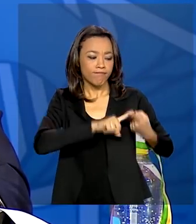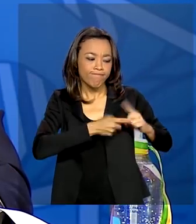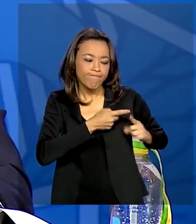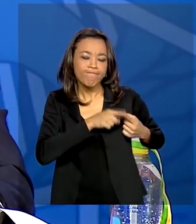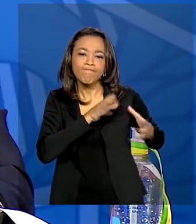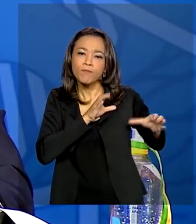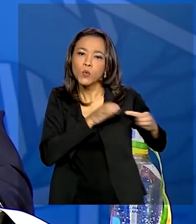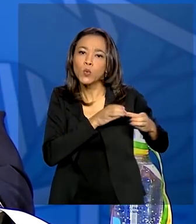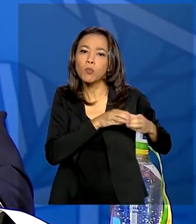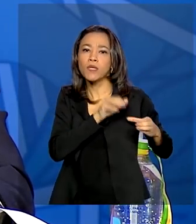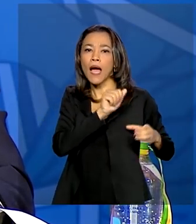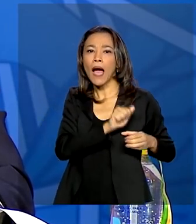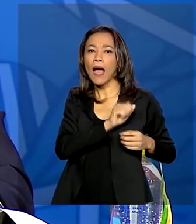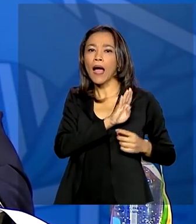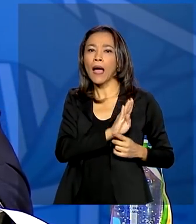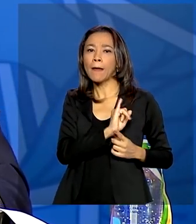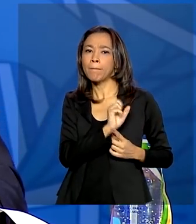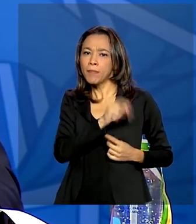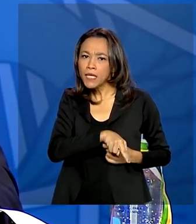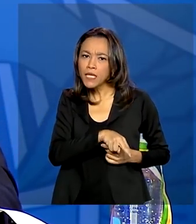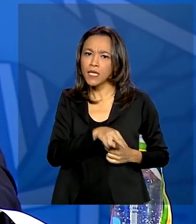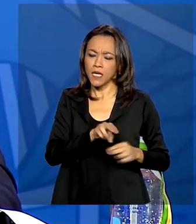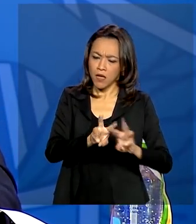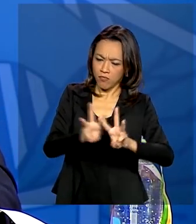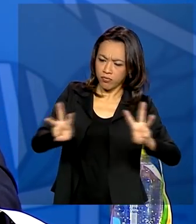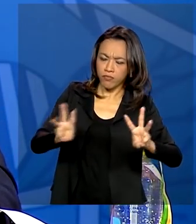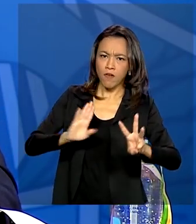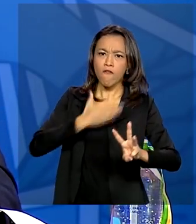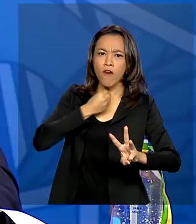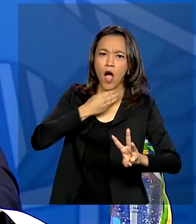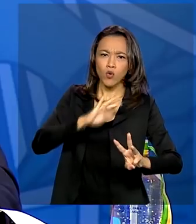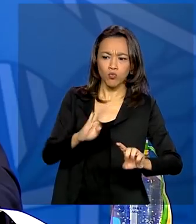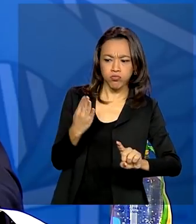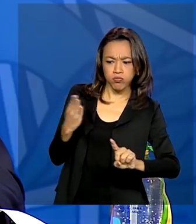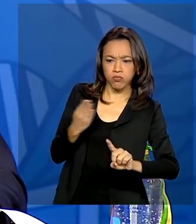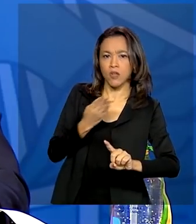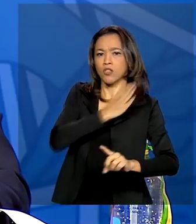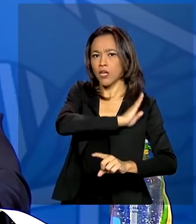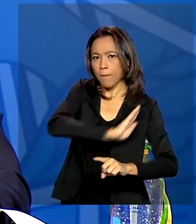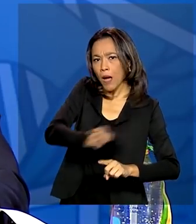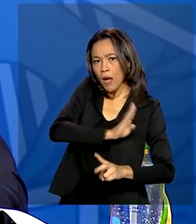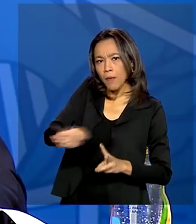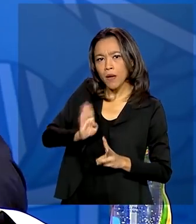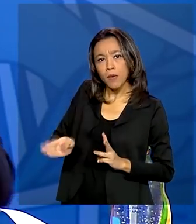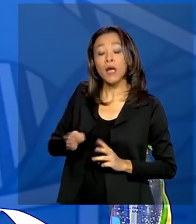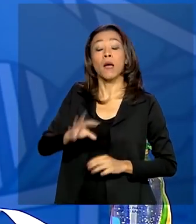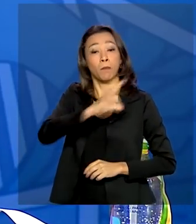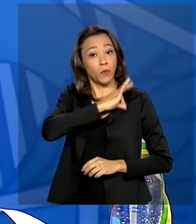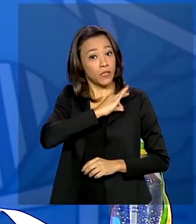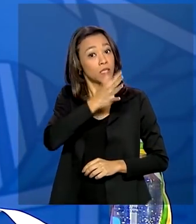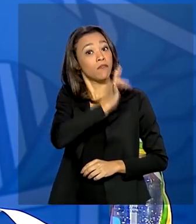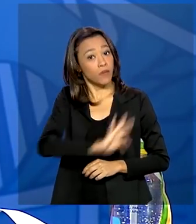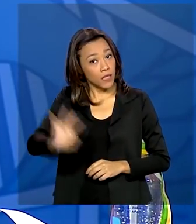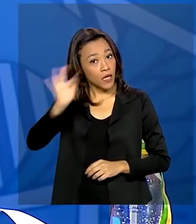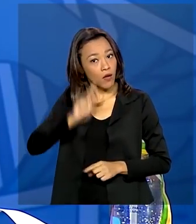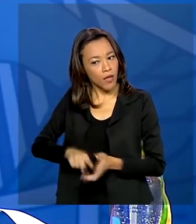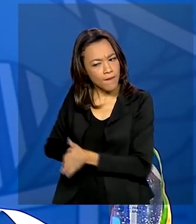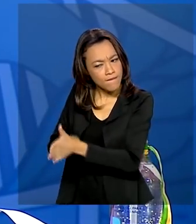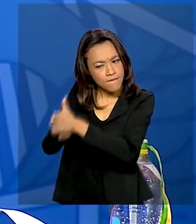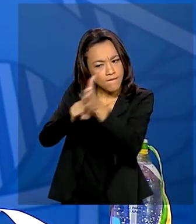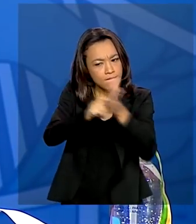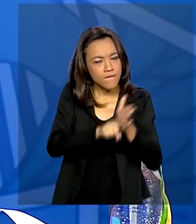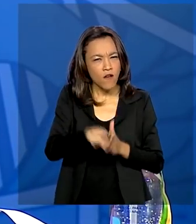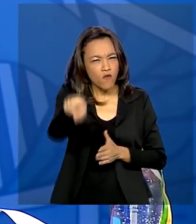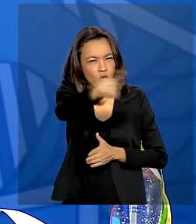sites já foram derrubados, Polícia Federal entrando em ação. O aviso é o seguinte, fraudadores,